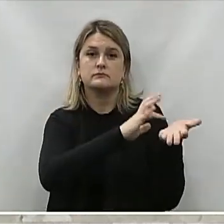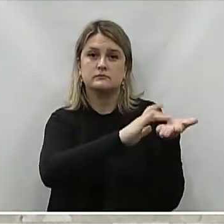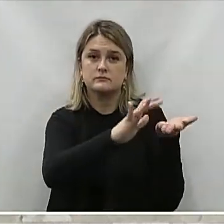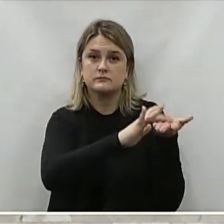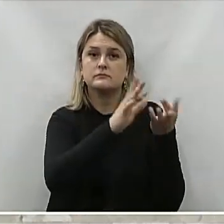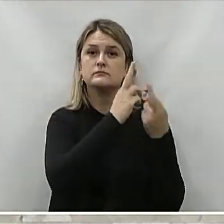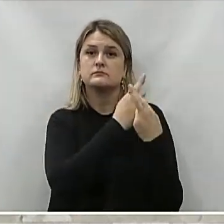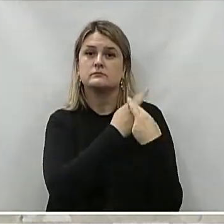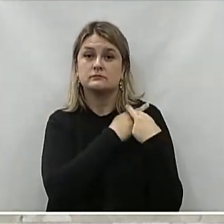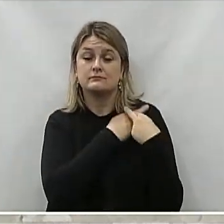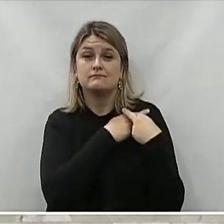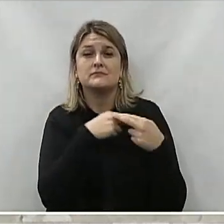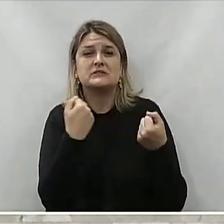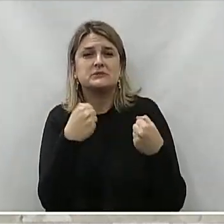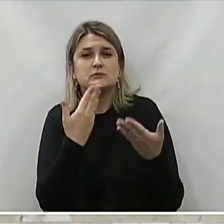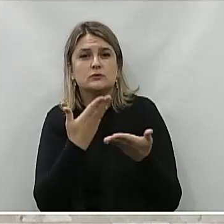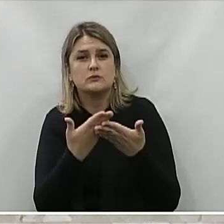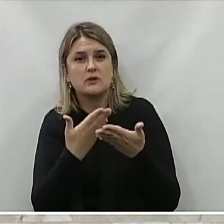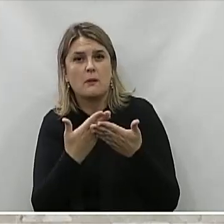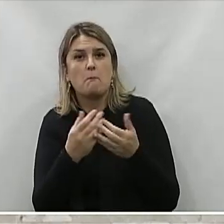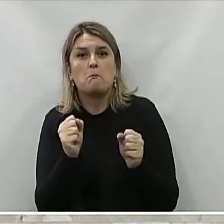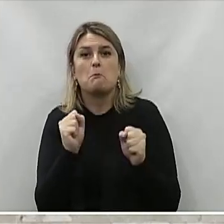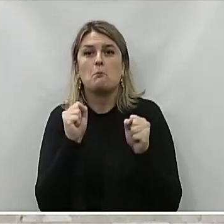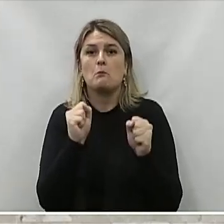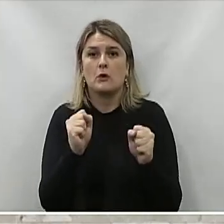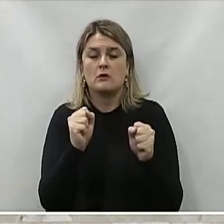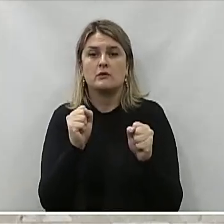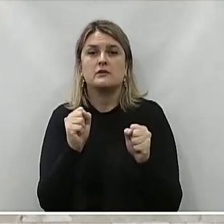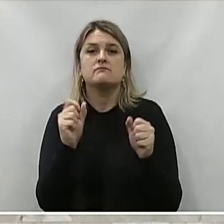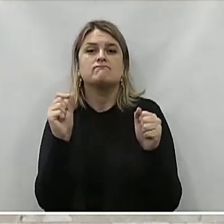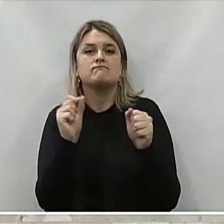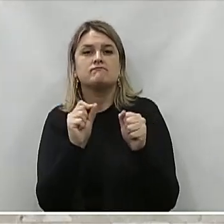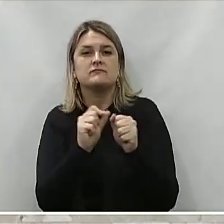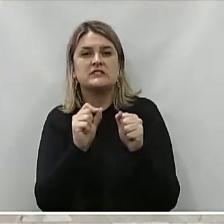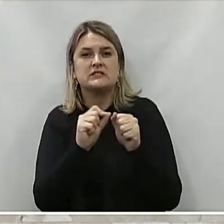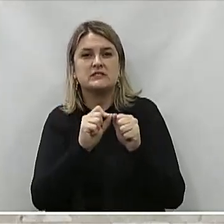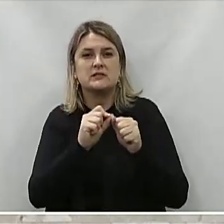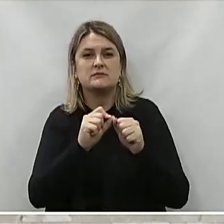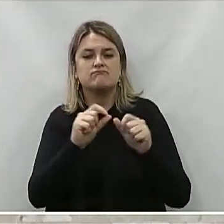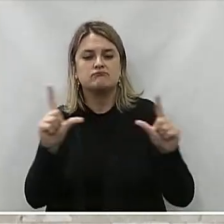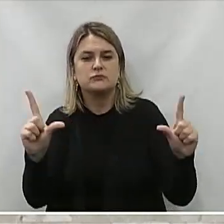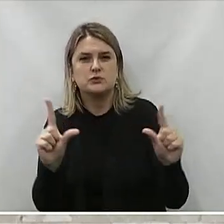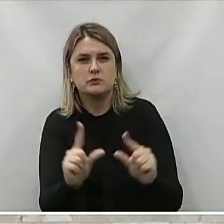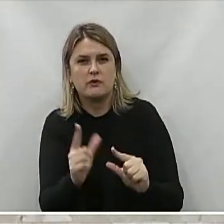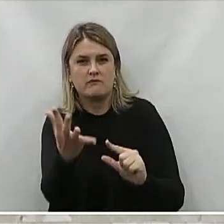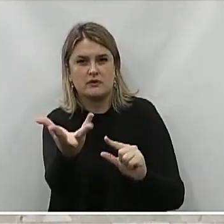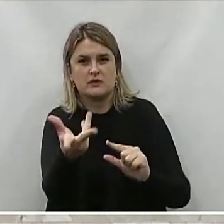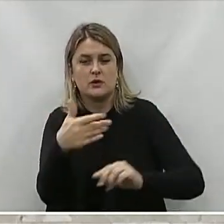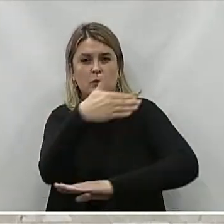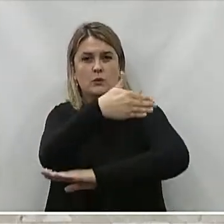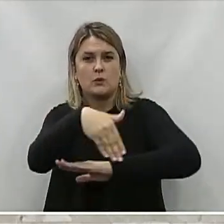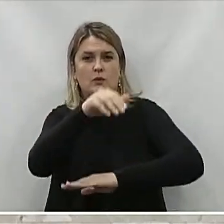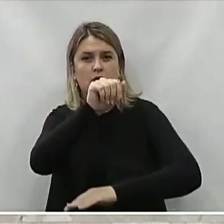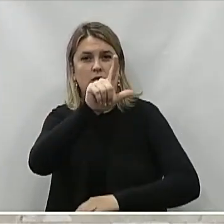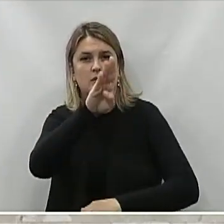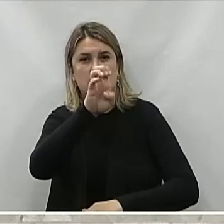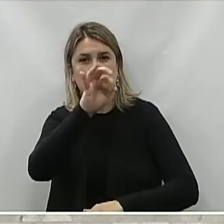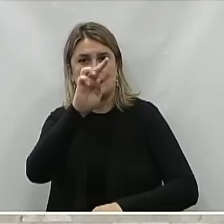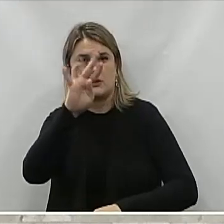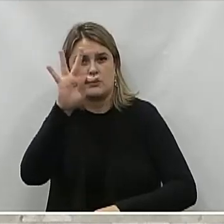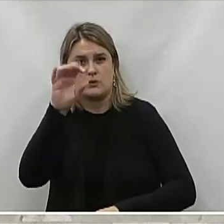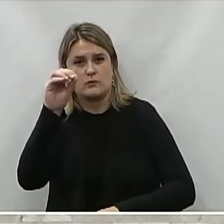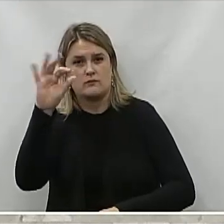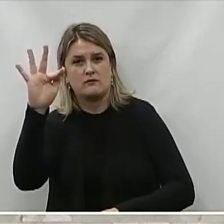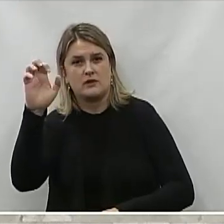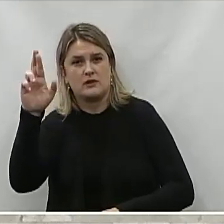Secretaria Competente Possam estudar A possibilidade De instalação De redutores De velocidade Na rua Alberto Ferreira De Lima